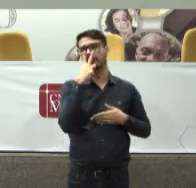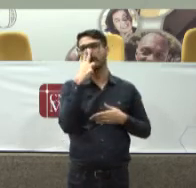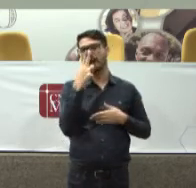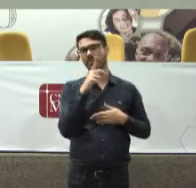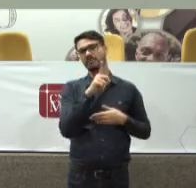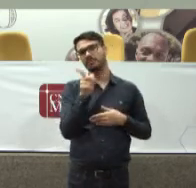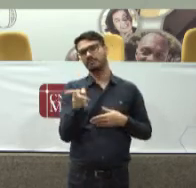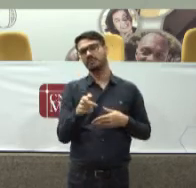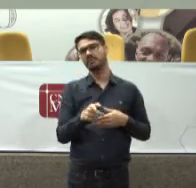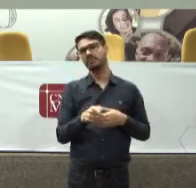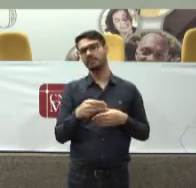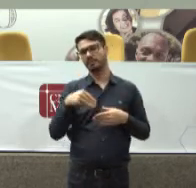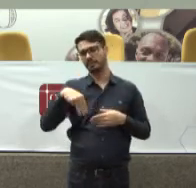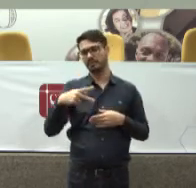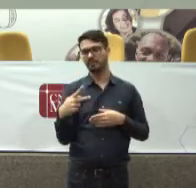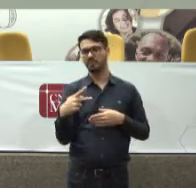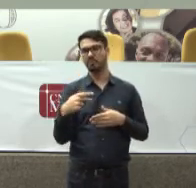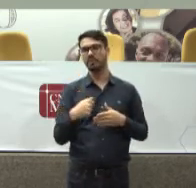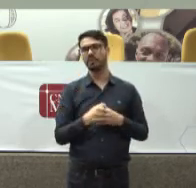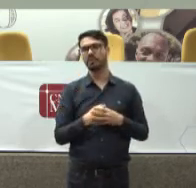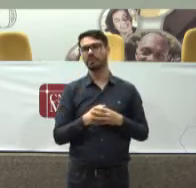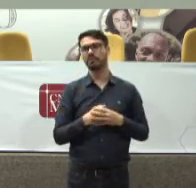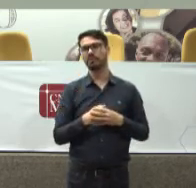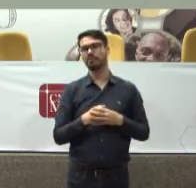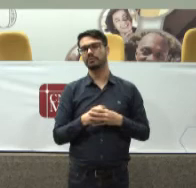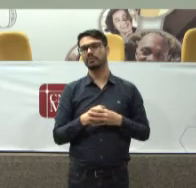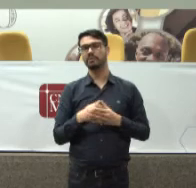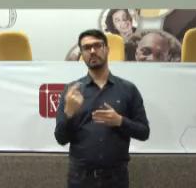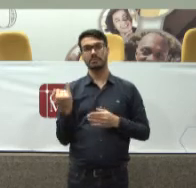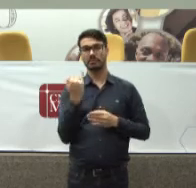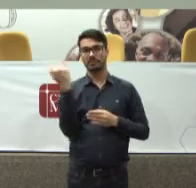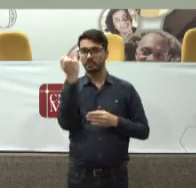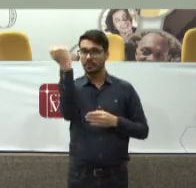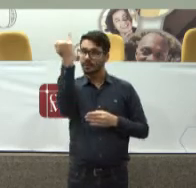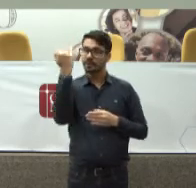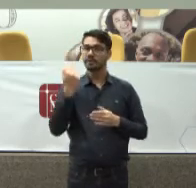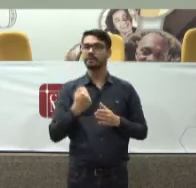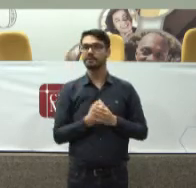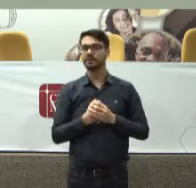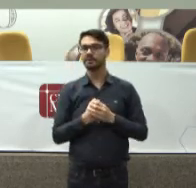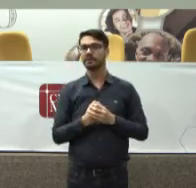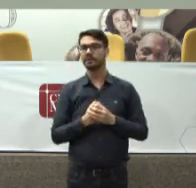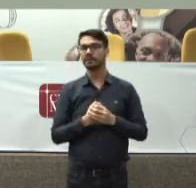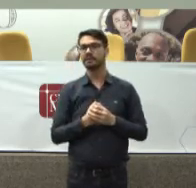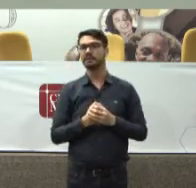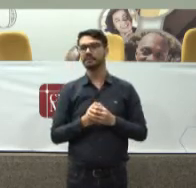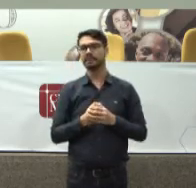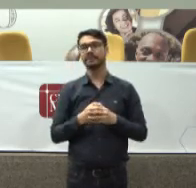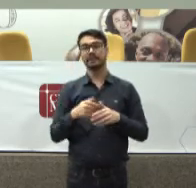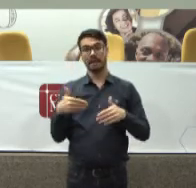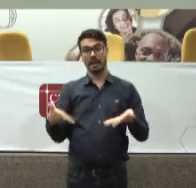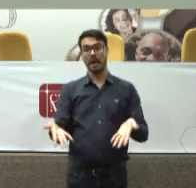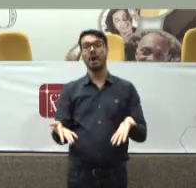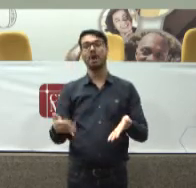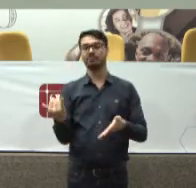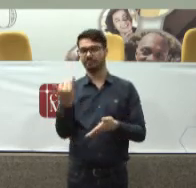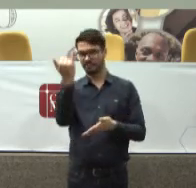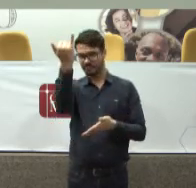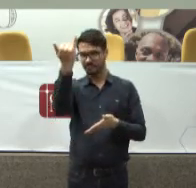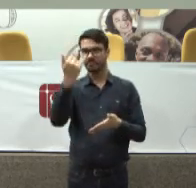ter Ministério Público Uma Uma importância Nos novos tempos Fundamental